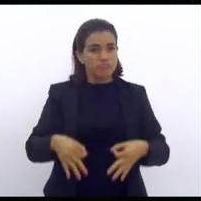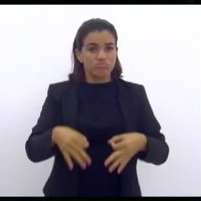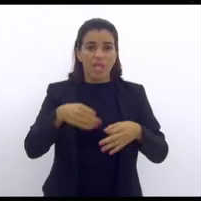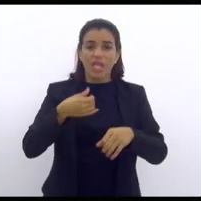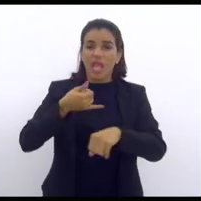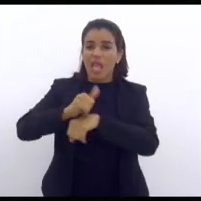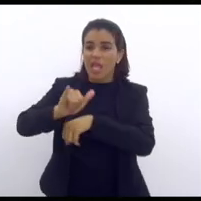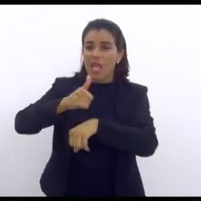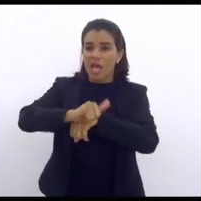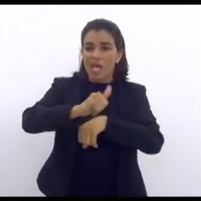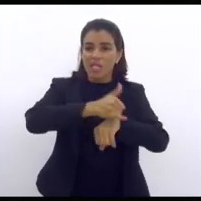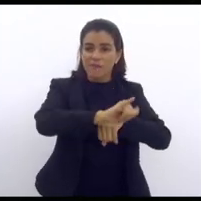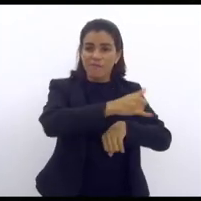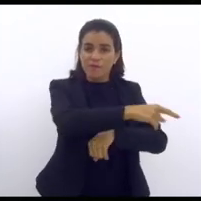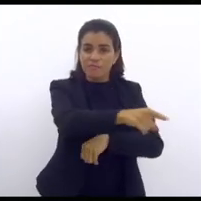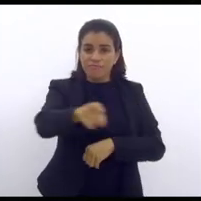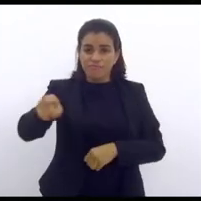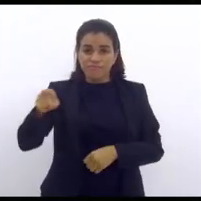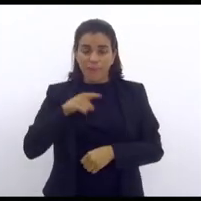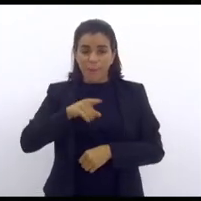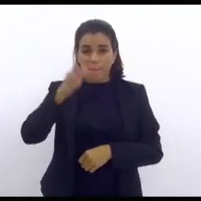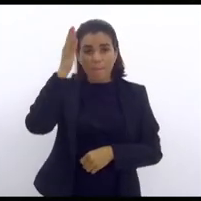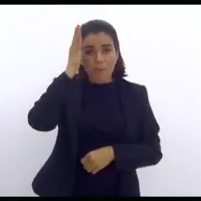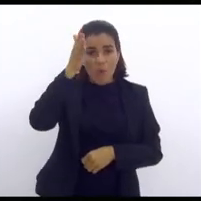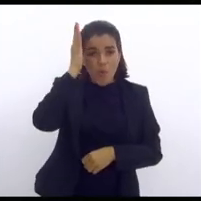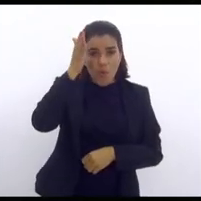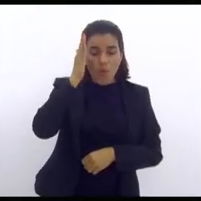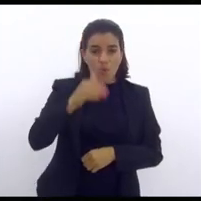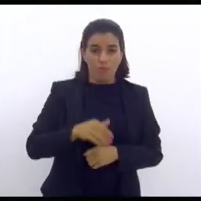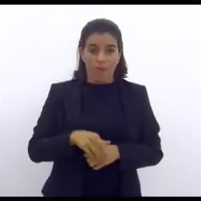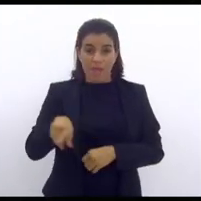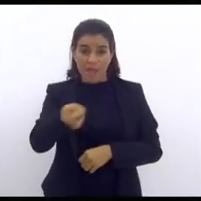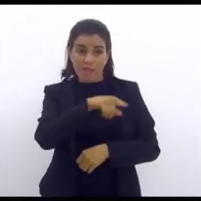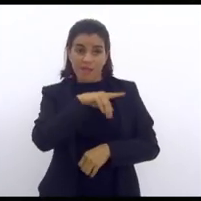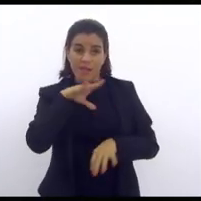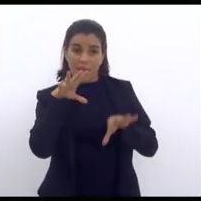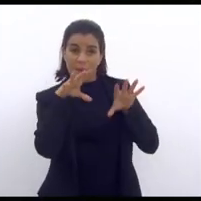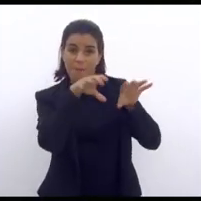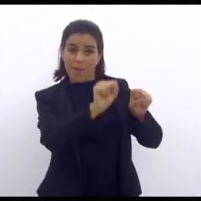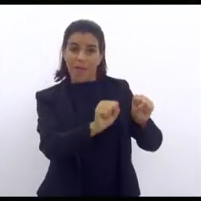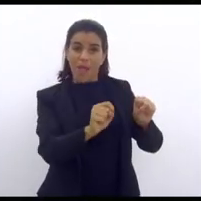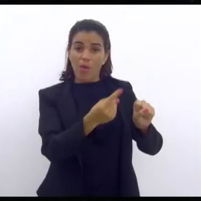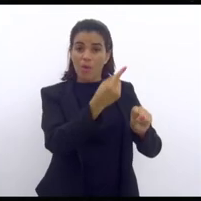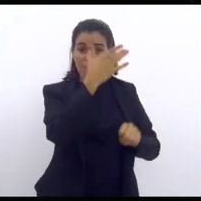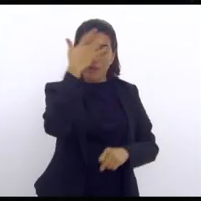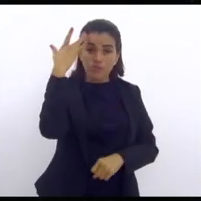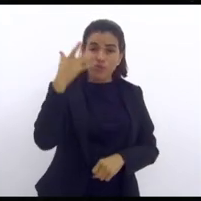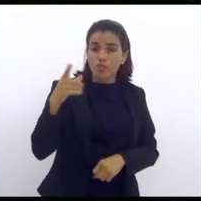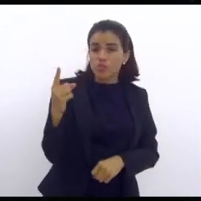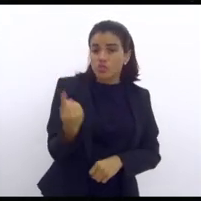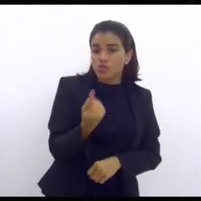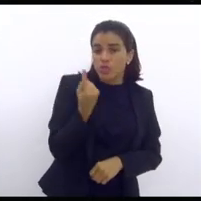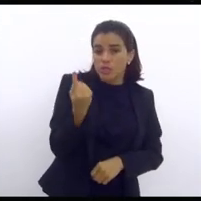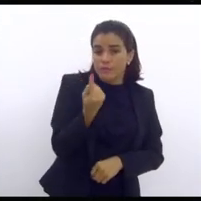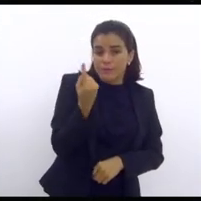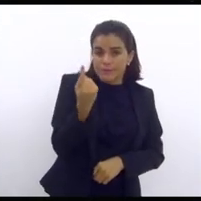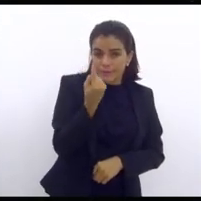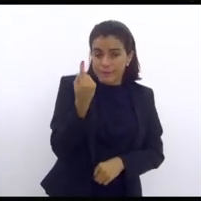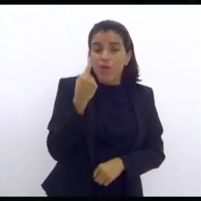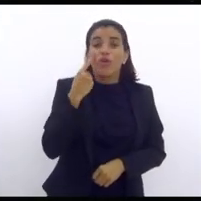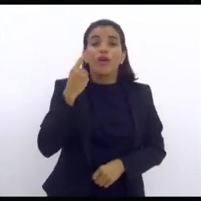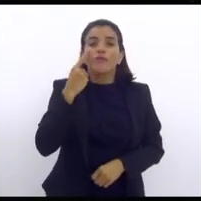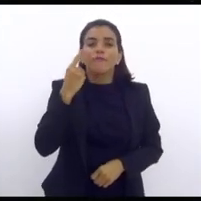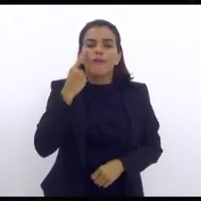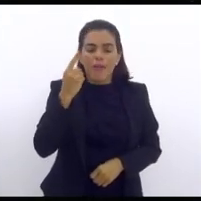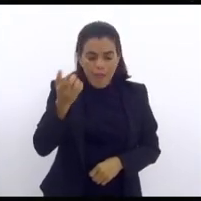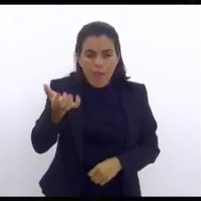vocês, que são bandi burro, que não sabem entender que eles iam pegar um pobre sozinho. E não iam pegar o... Quero ver eles...